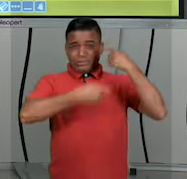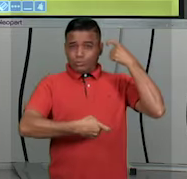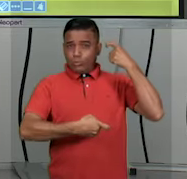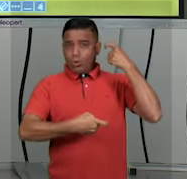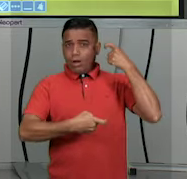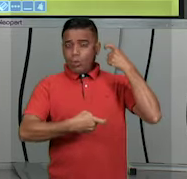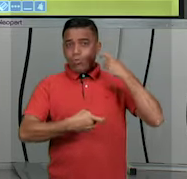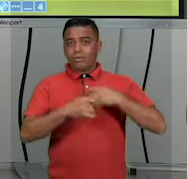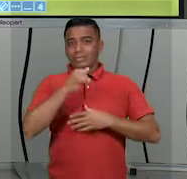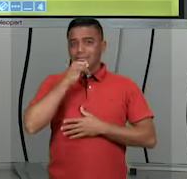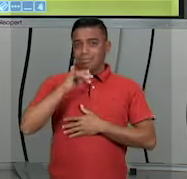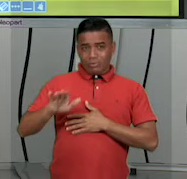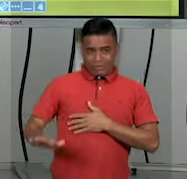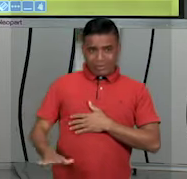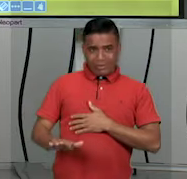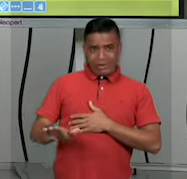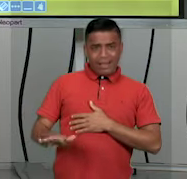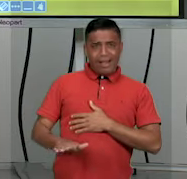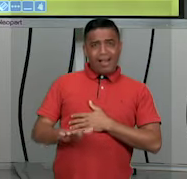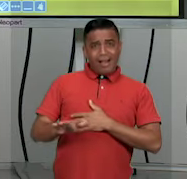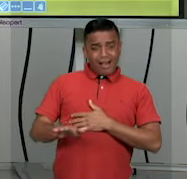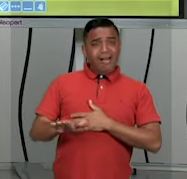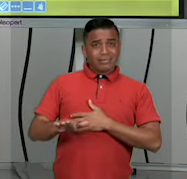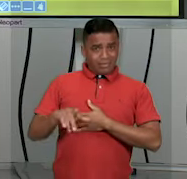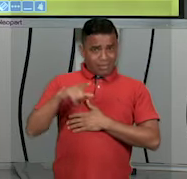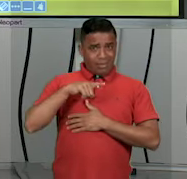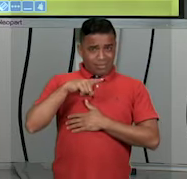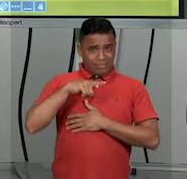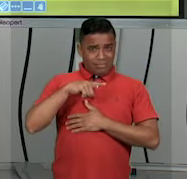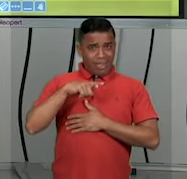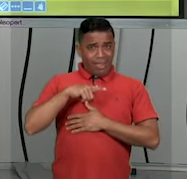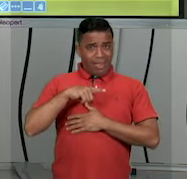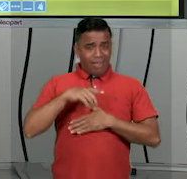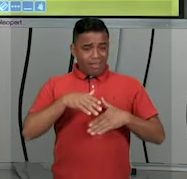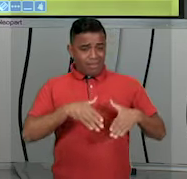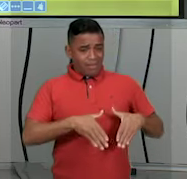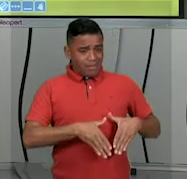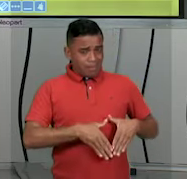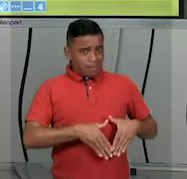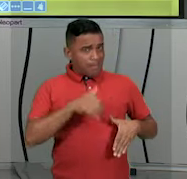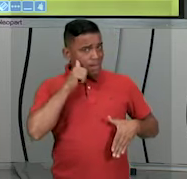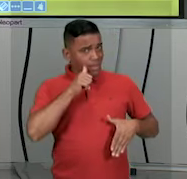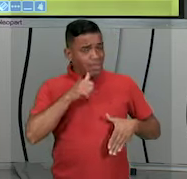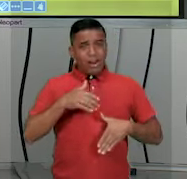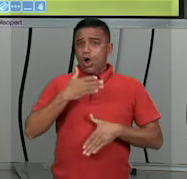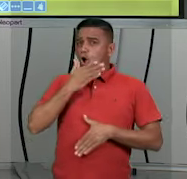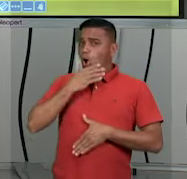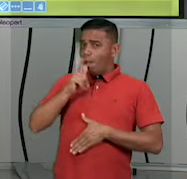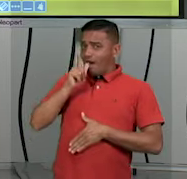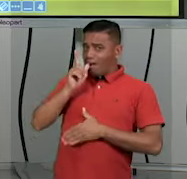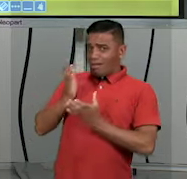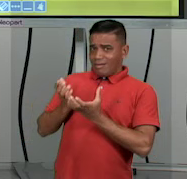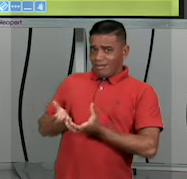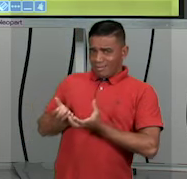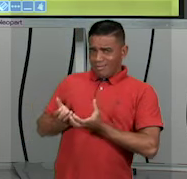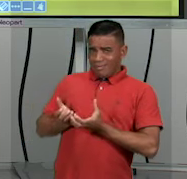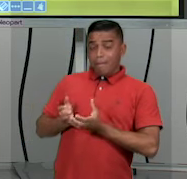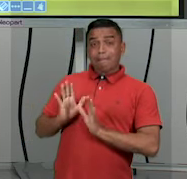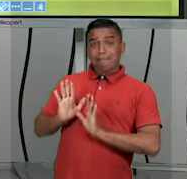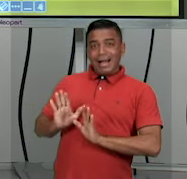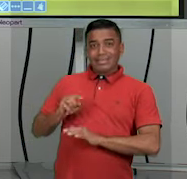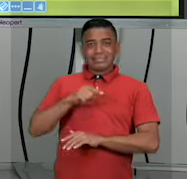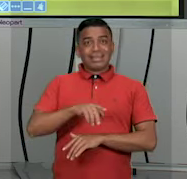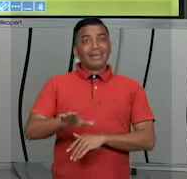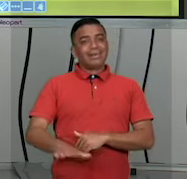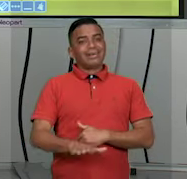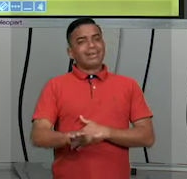Criança, ela tem o aparelho reprodutor, se for um menino masculino, se for uma menina ou feminino, mas